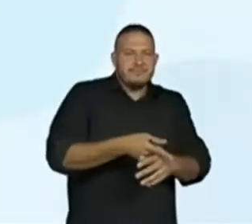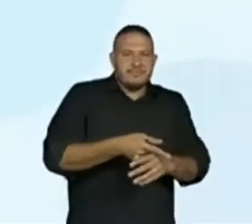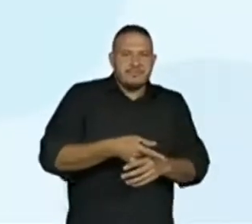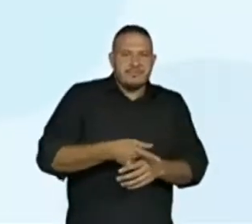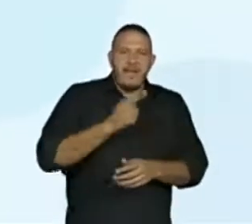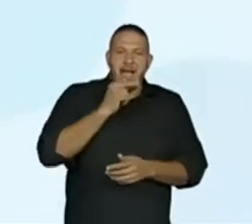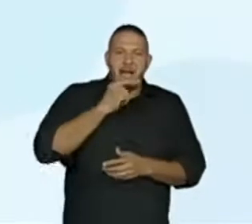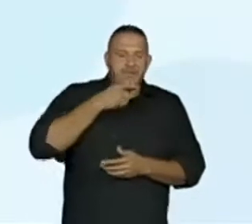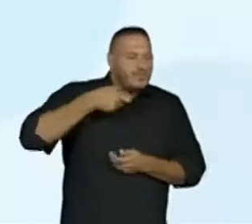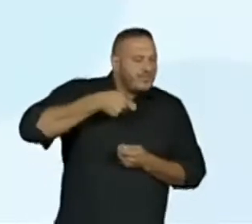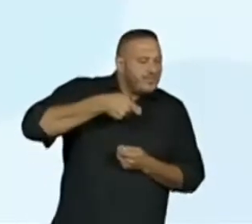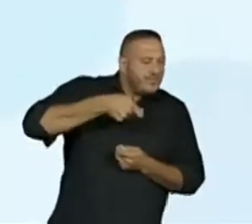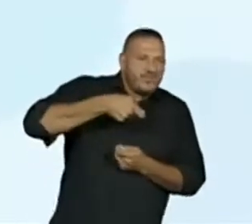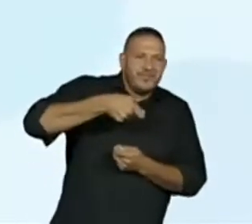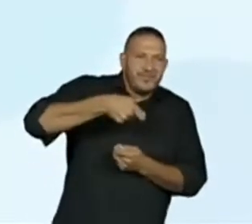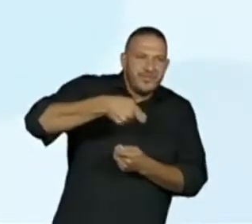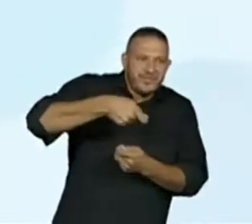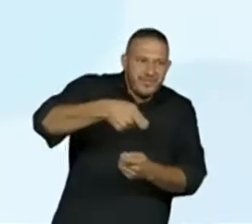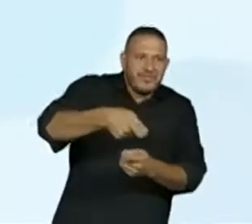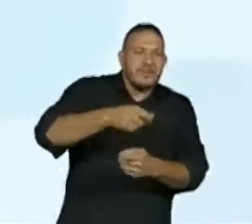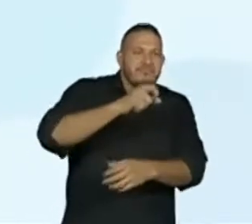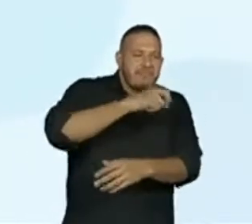e colheita